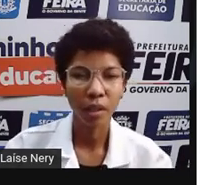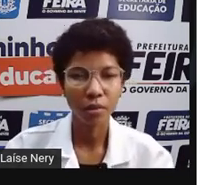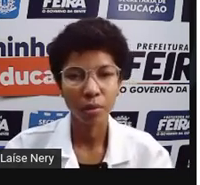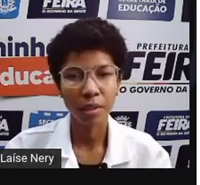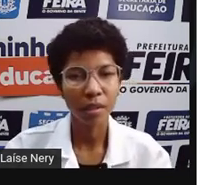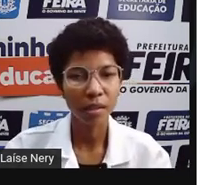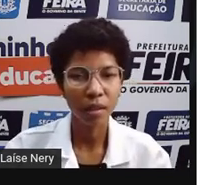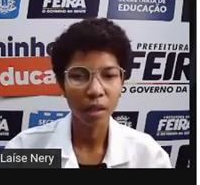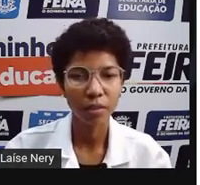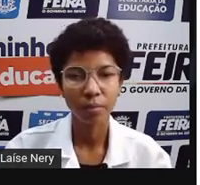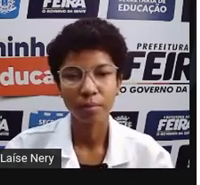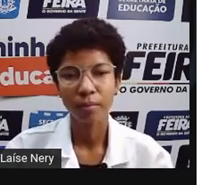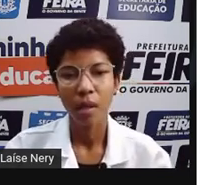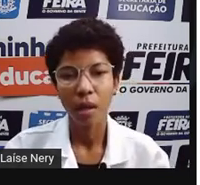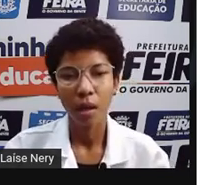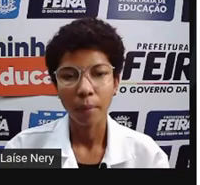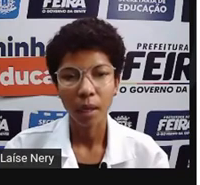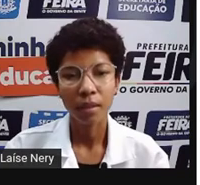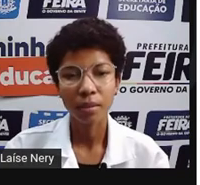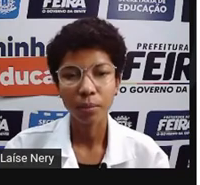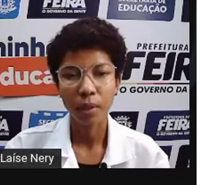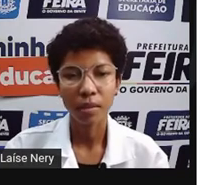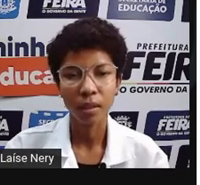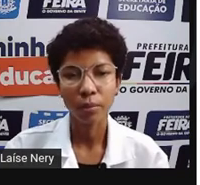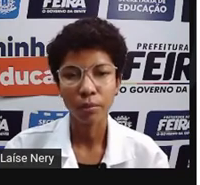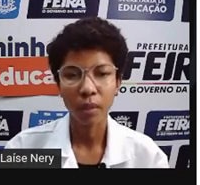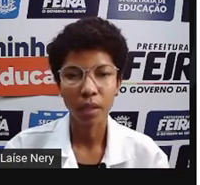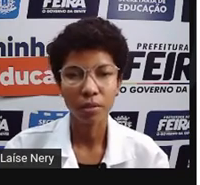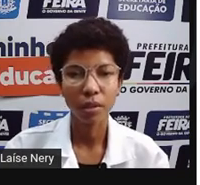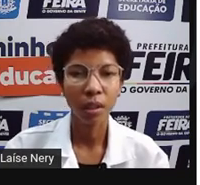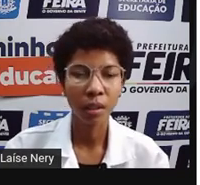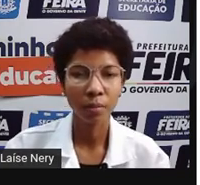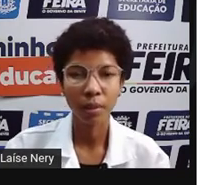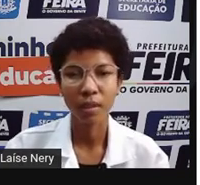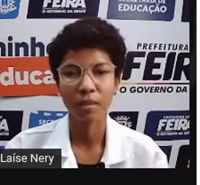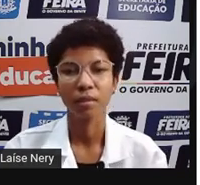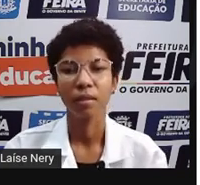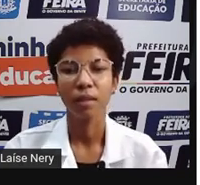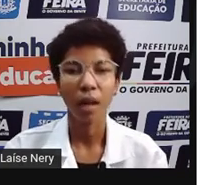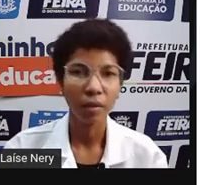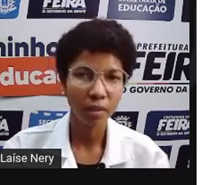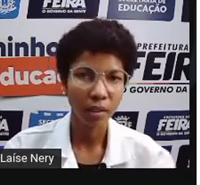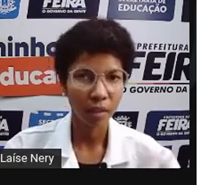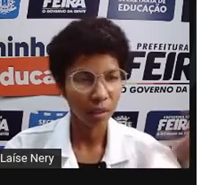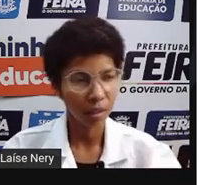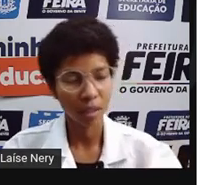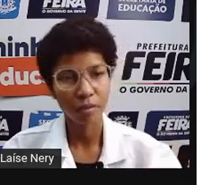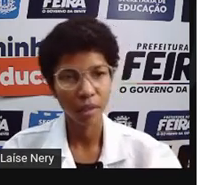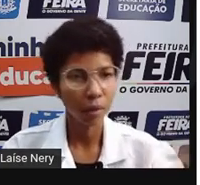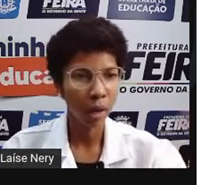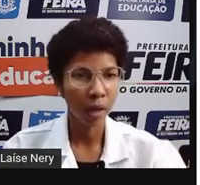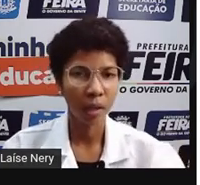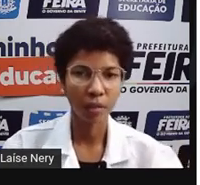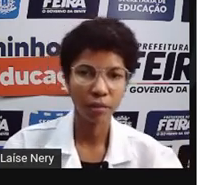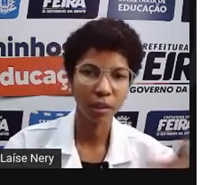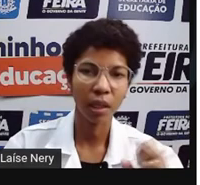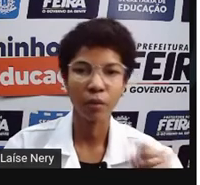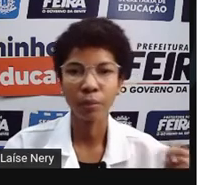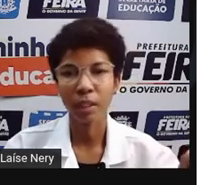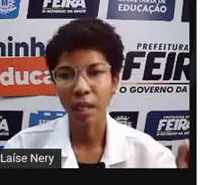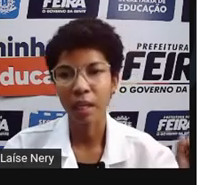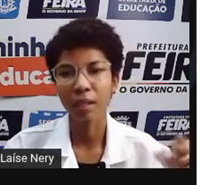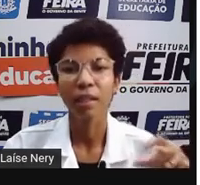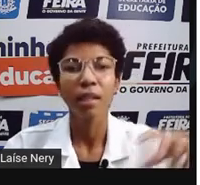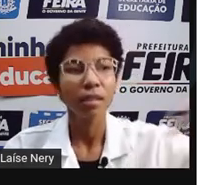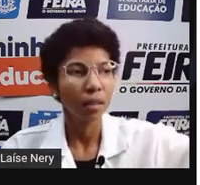ver qual é a sua necessidade. Mas, por exemplo, no caso de lâmpadas, aí você tem que ver qual é a área que você quer